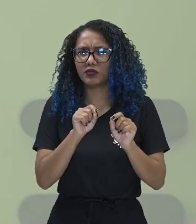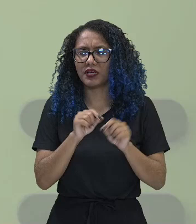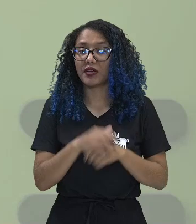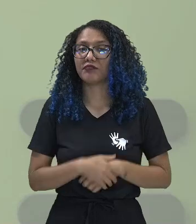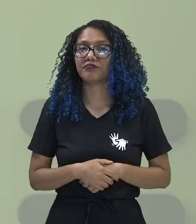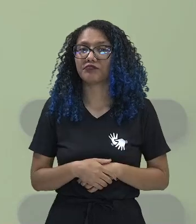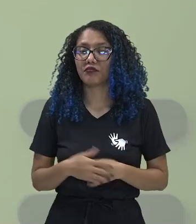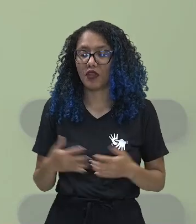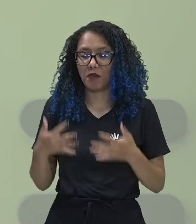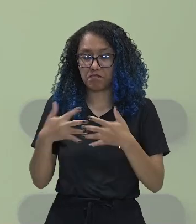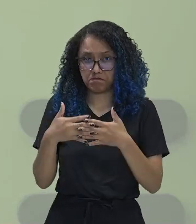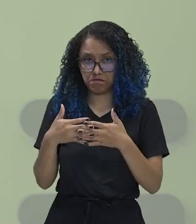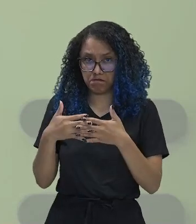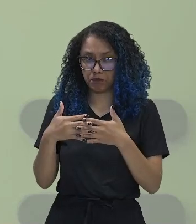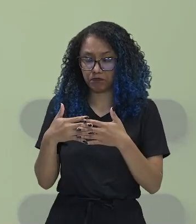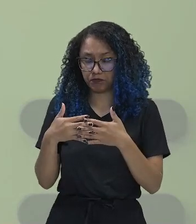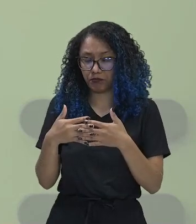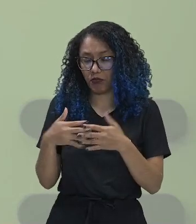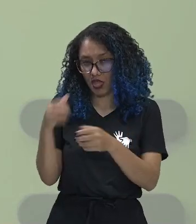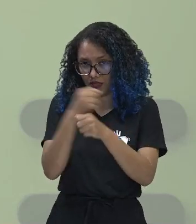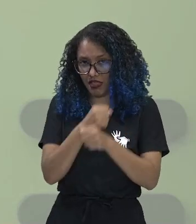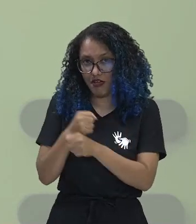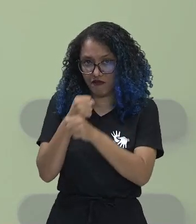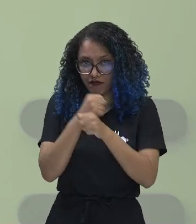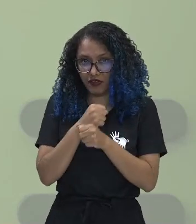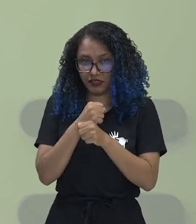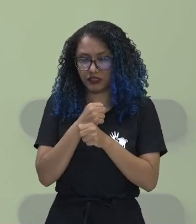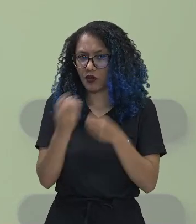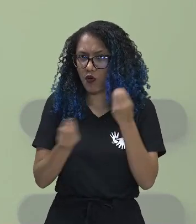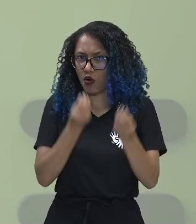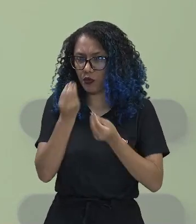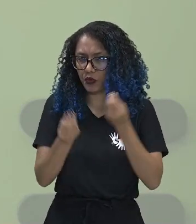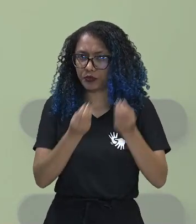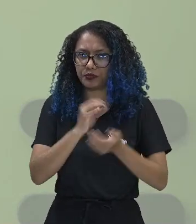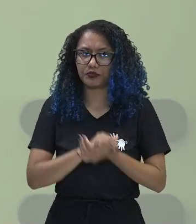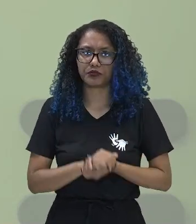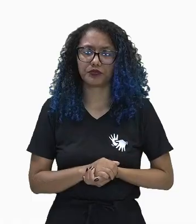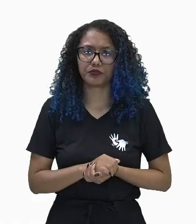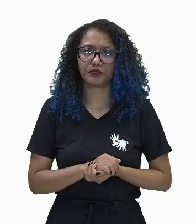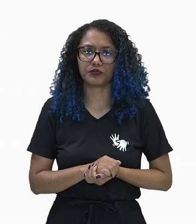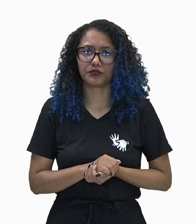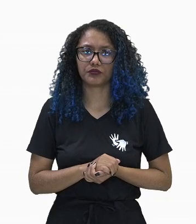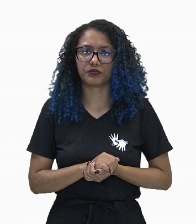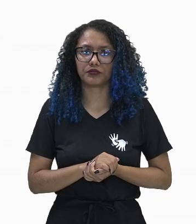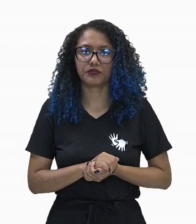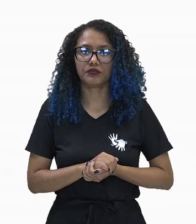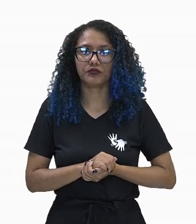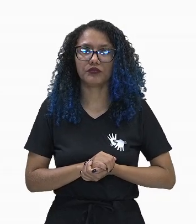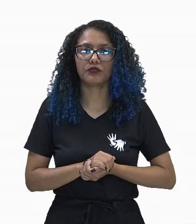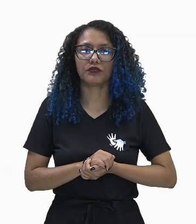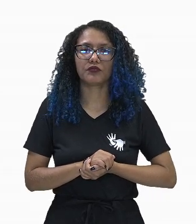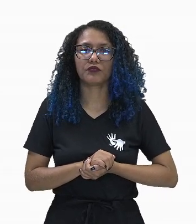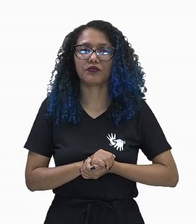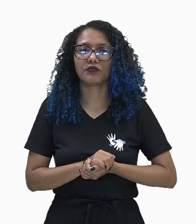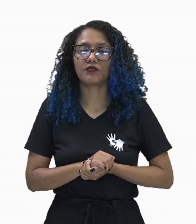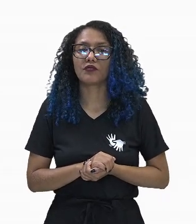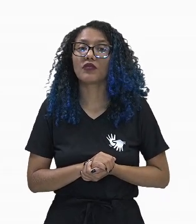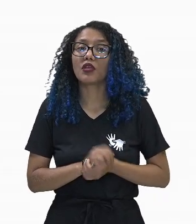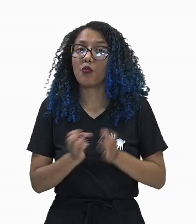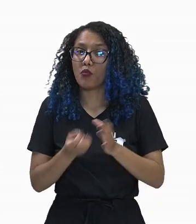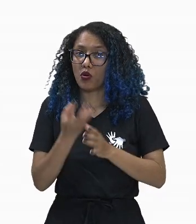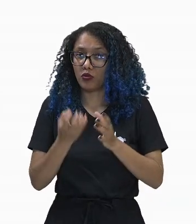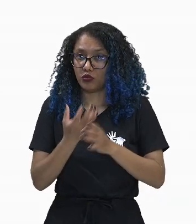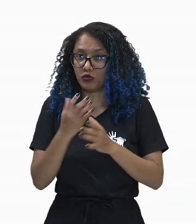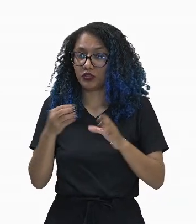Enquanto que o sistema imune vai trabalhar principalmente produzindo as células de mecanismo de defesa,